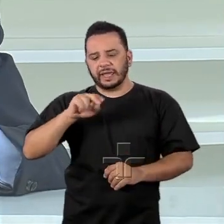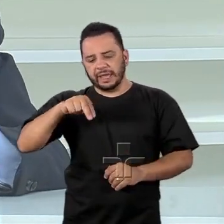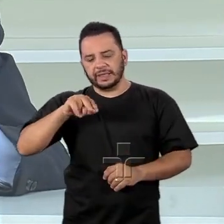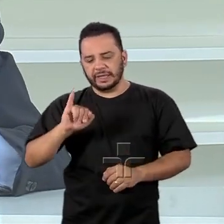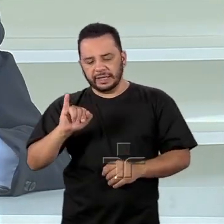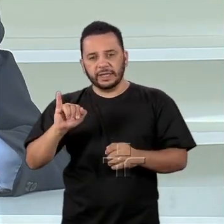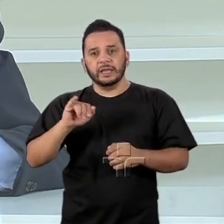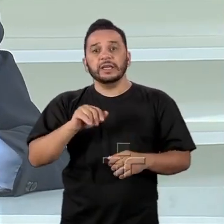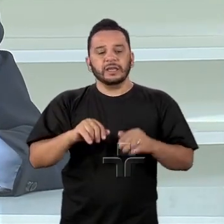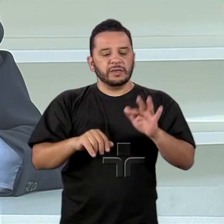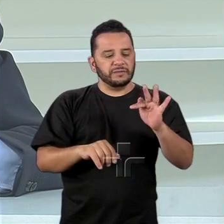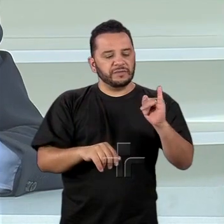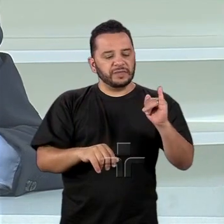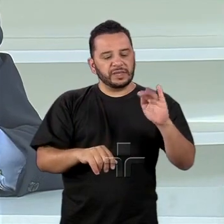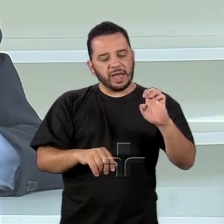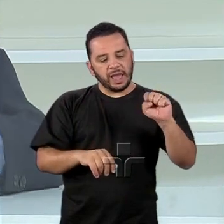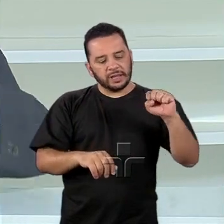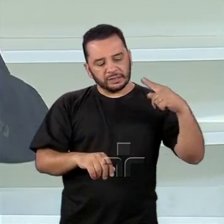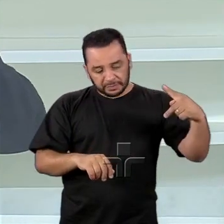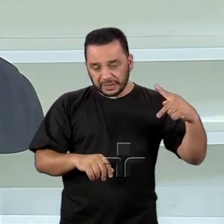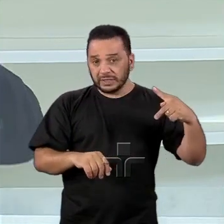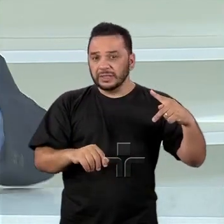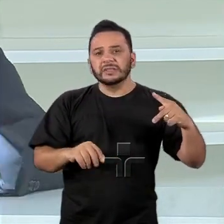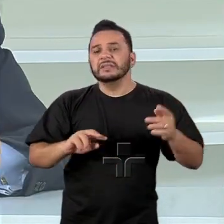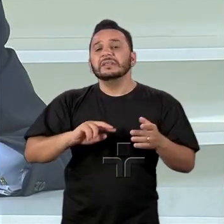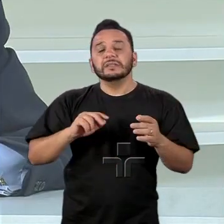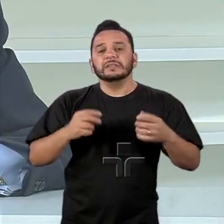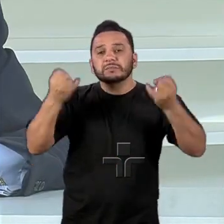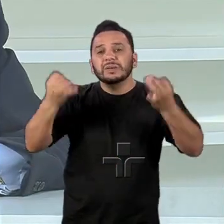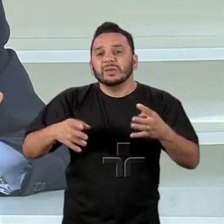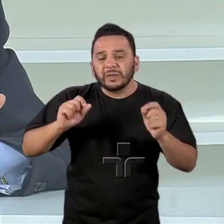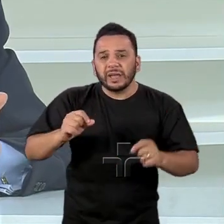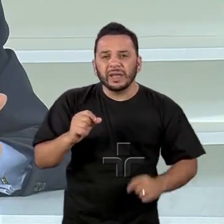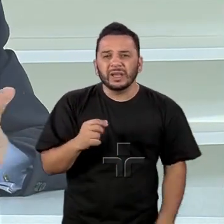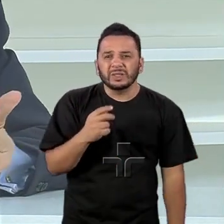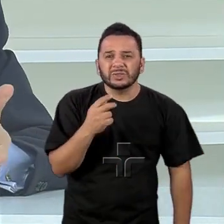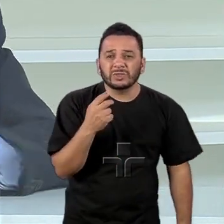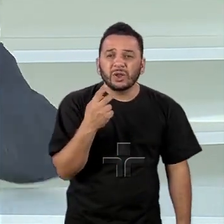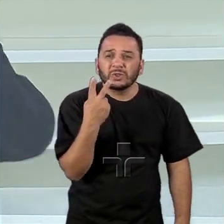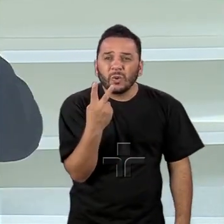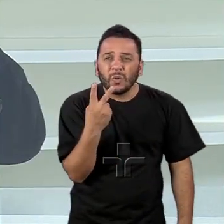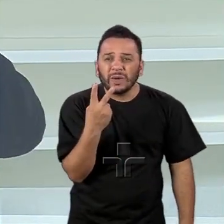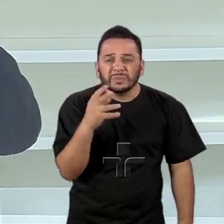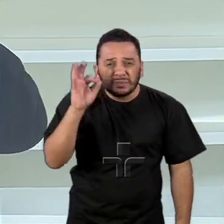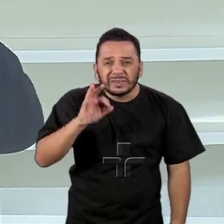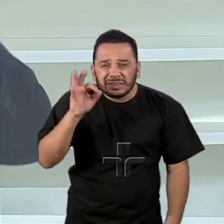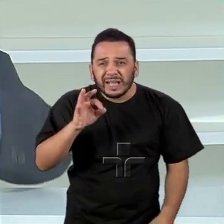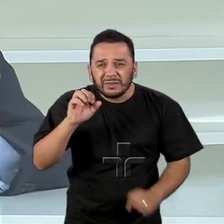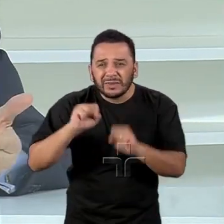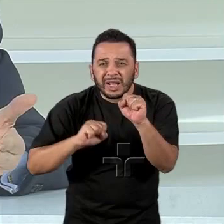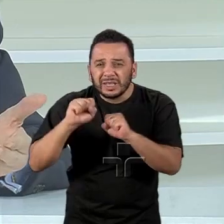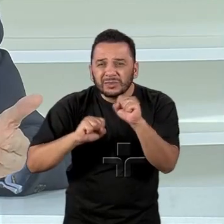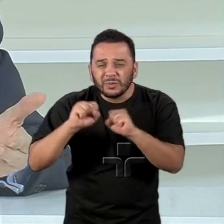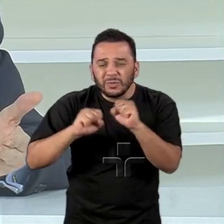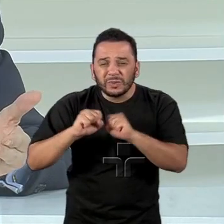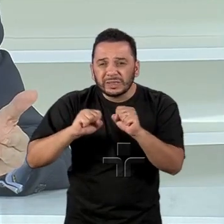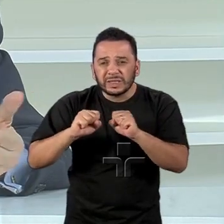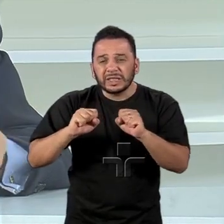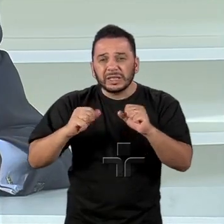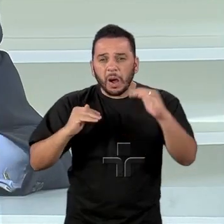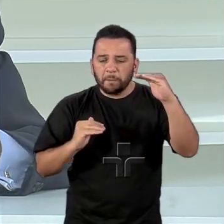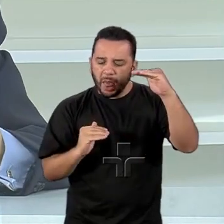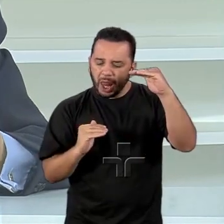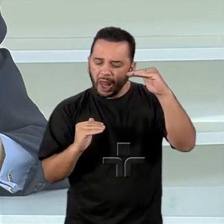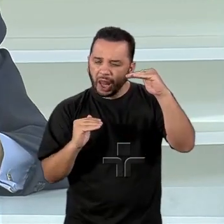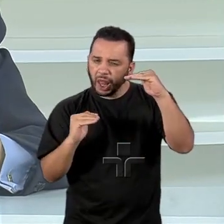% das indústrias estão no nível da indústria 4.0, que é o estado da arte da indústria no mundo.